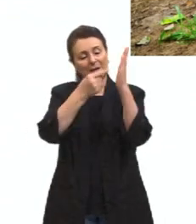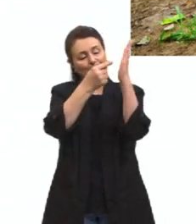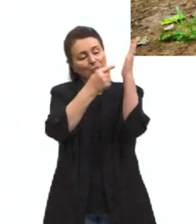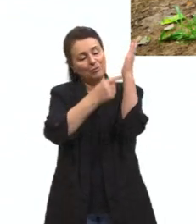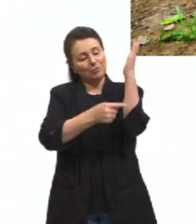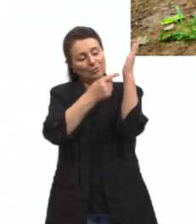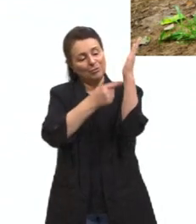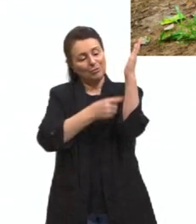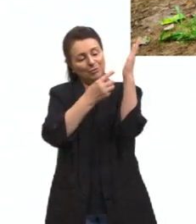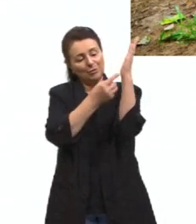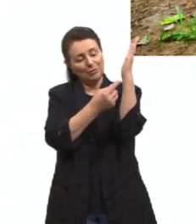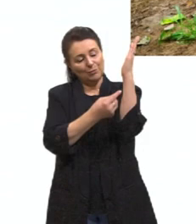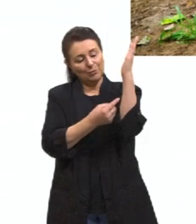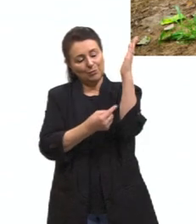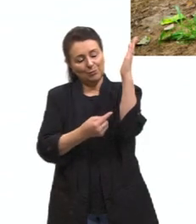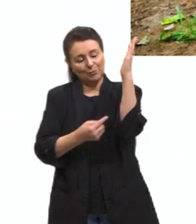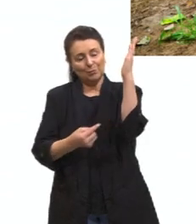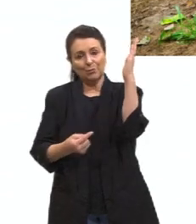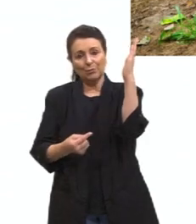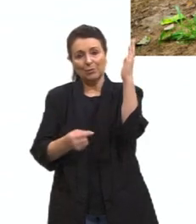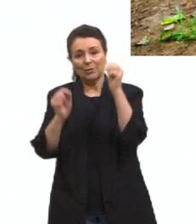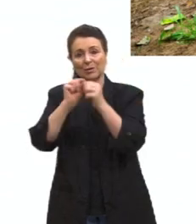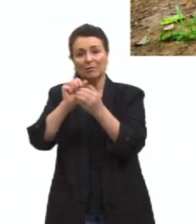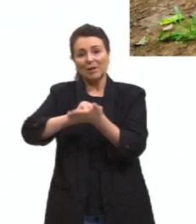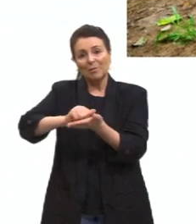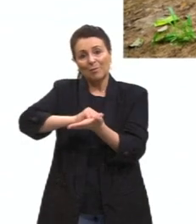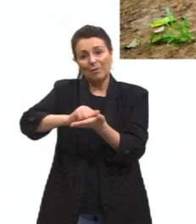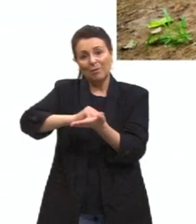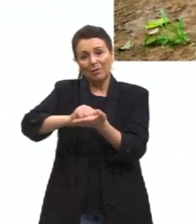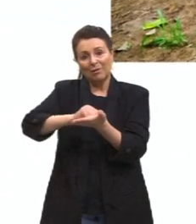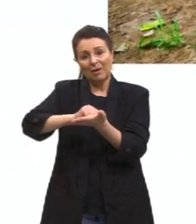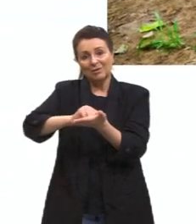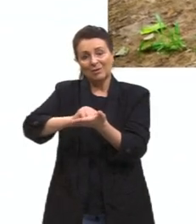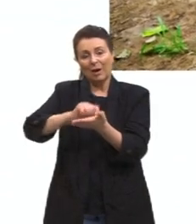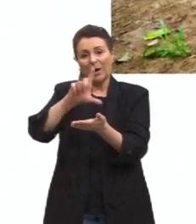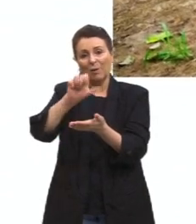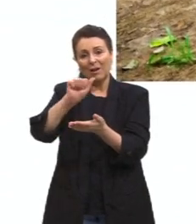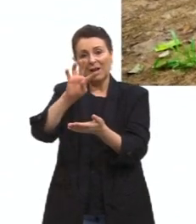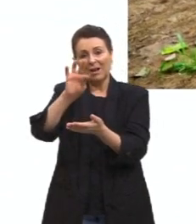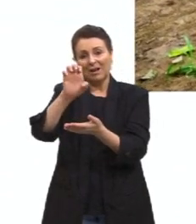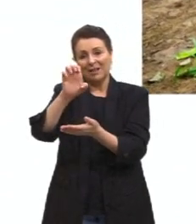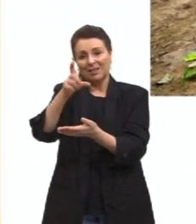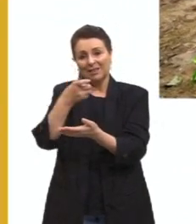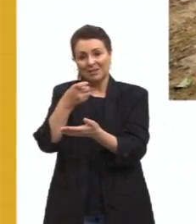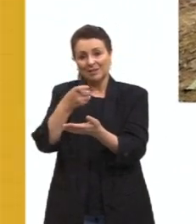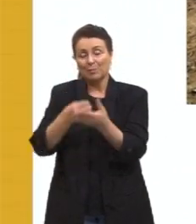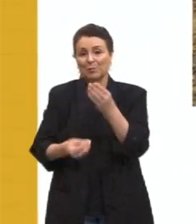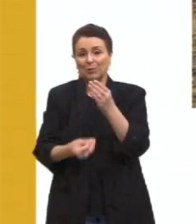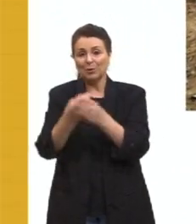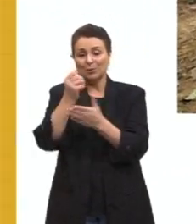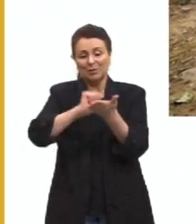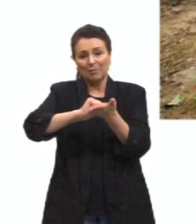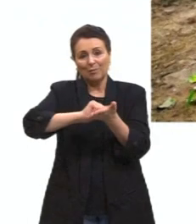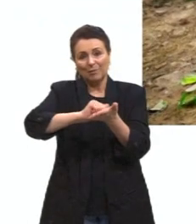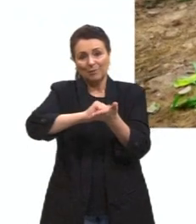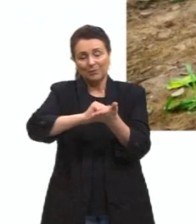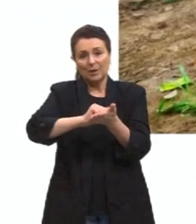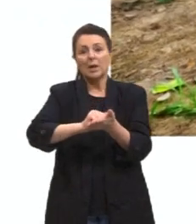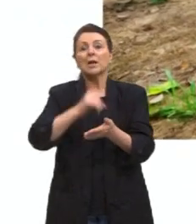borracha, que foi muito valorizado no início do século XX por causa exatamente da indústria